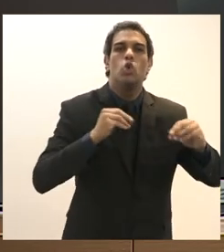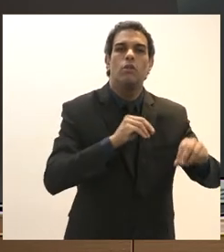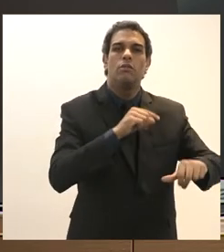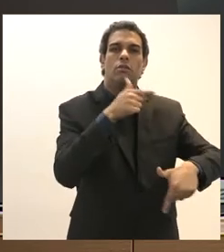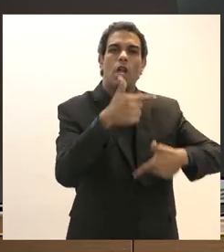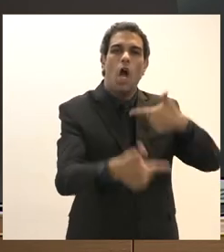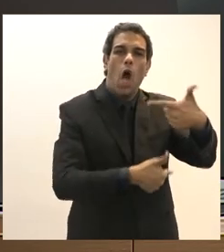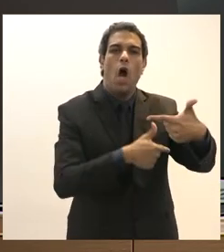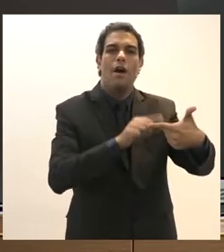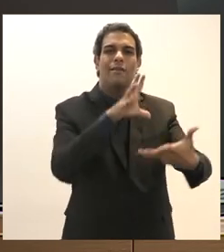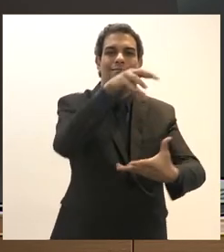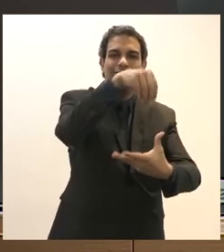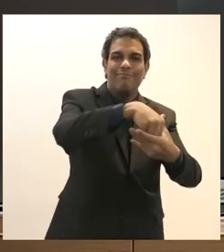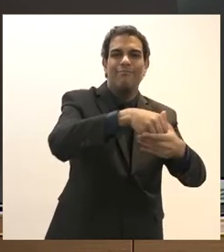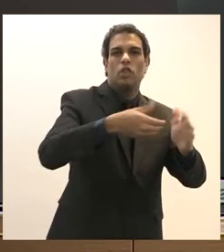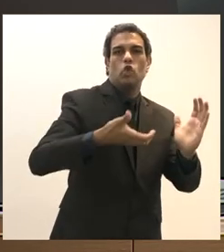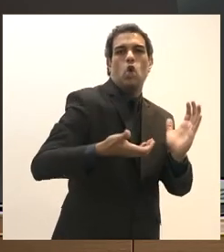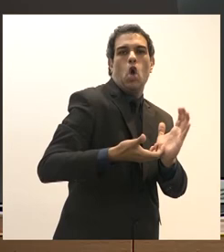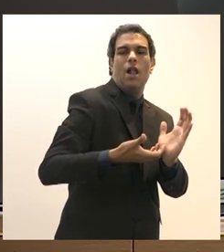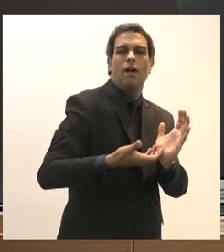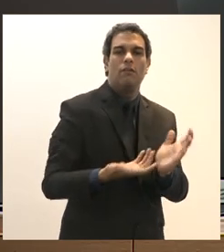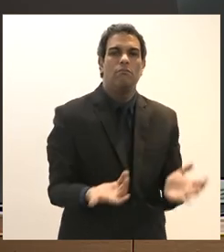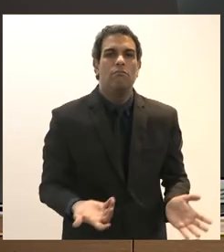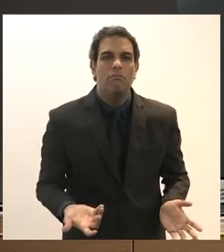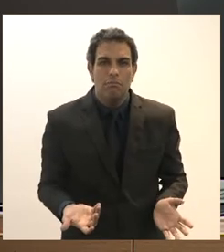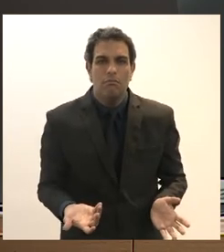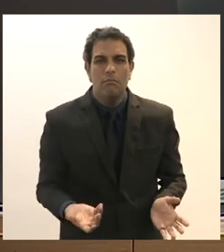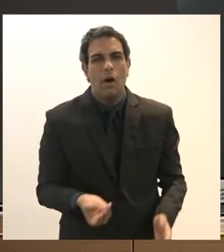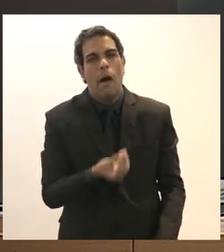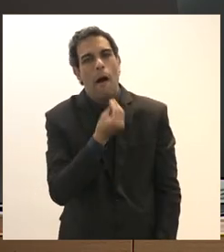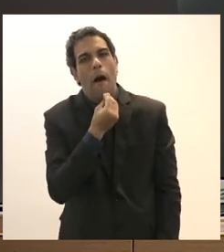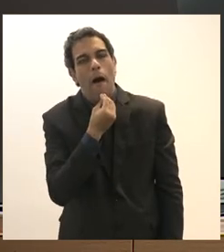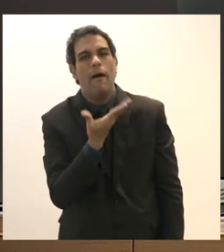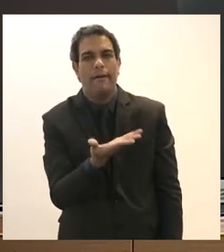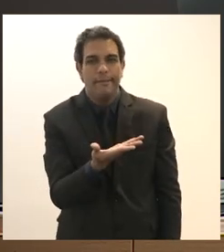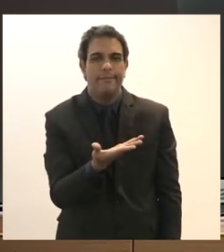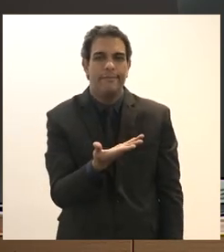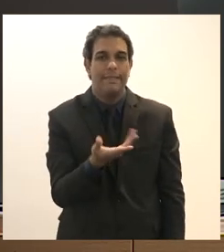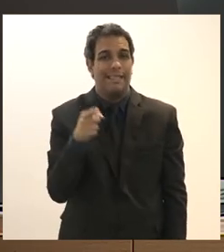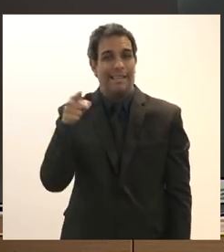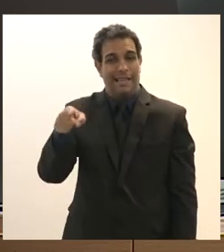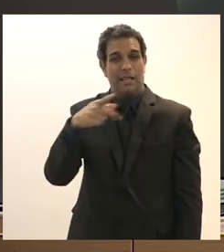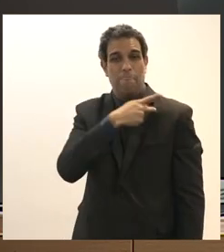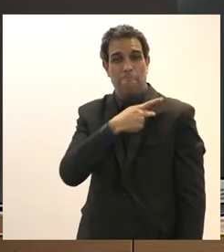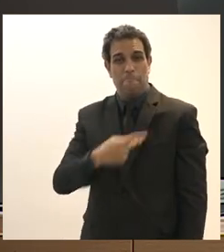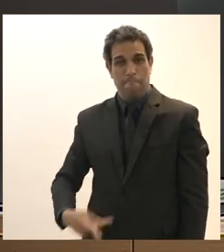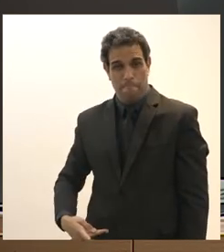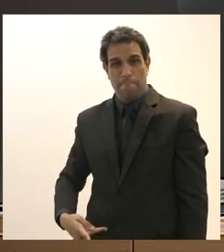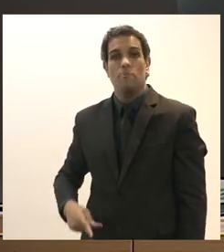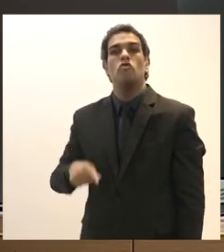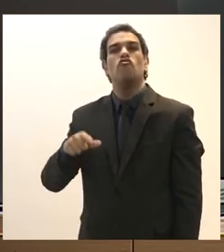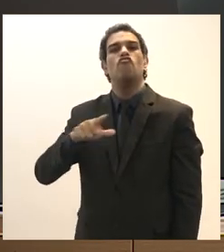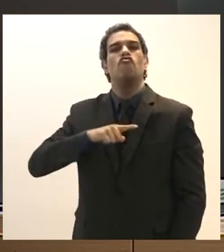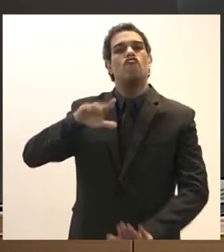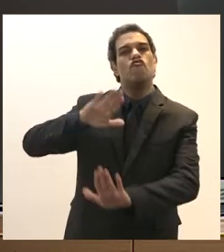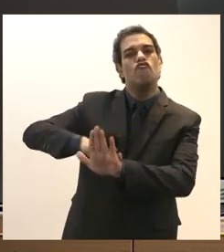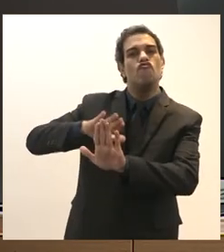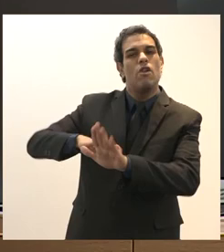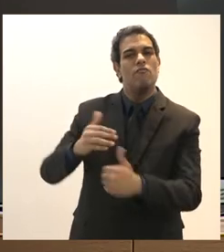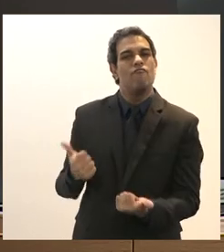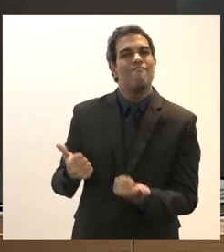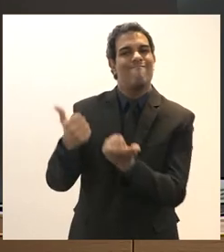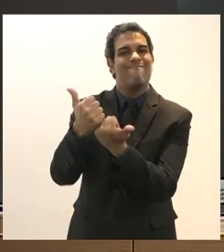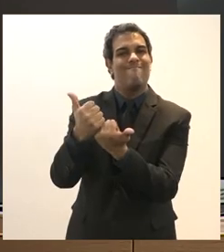trabalhos do Congresso Nacional e obviamente contando ele com apoio